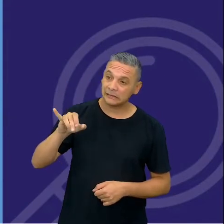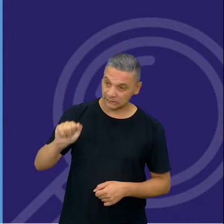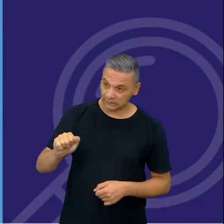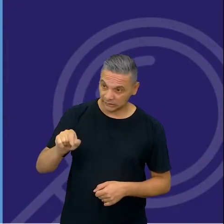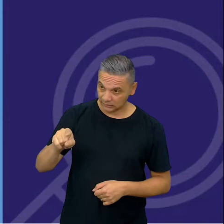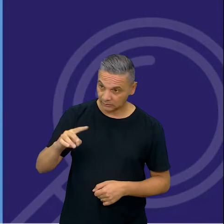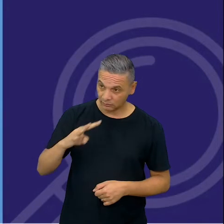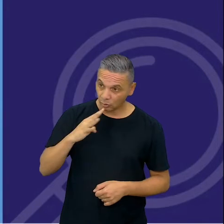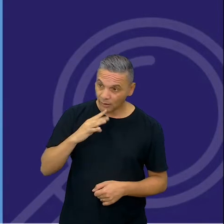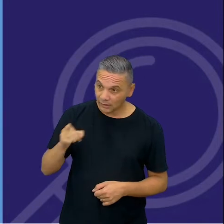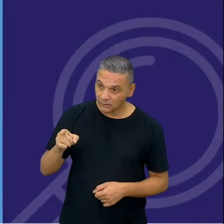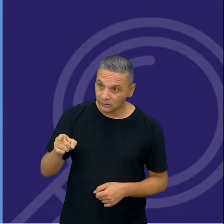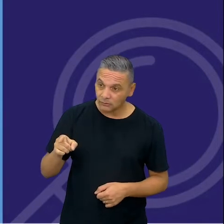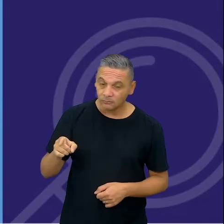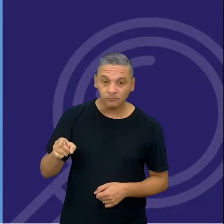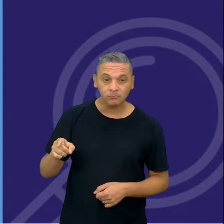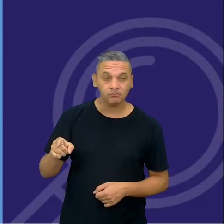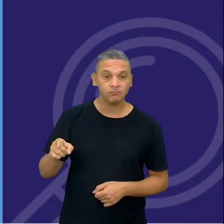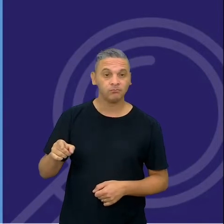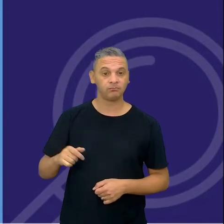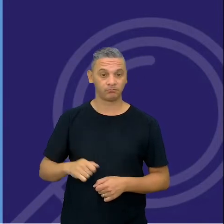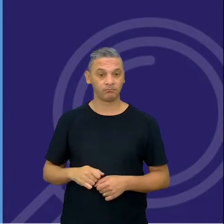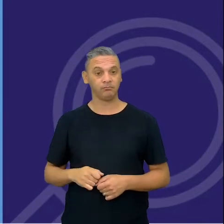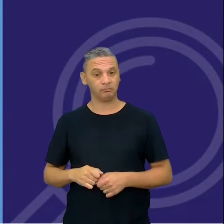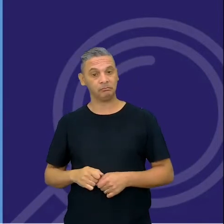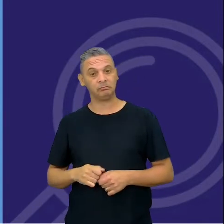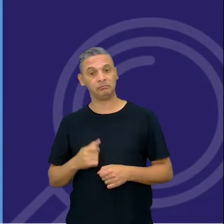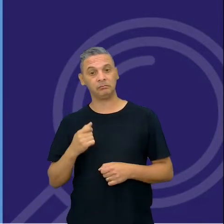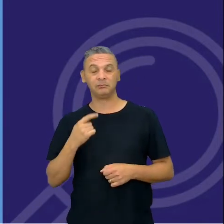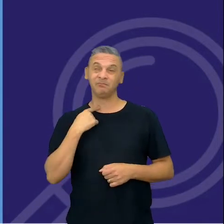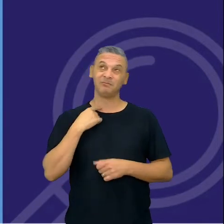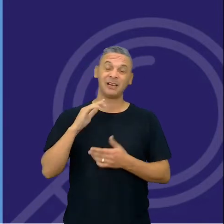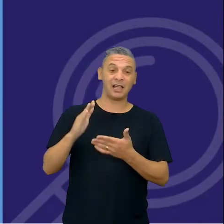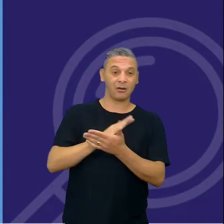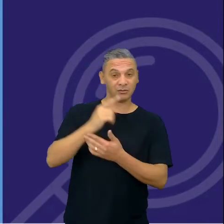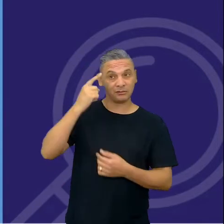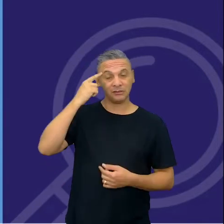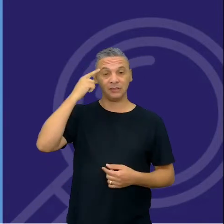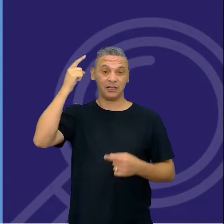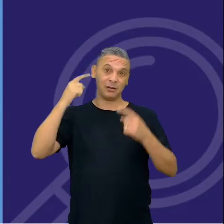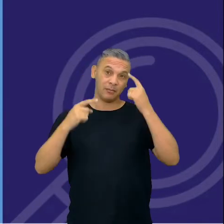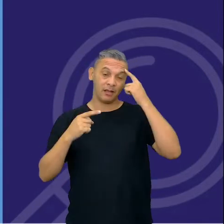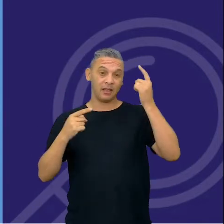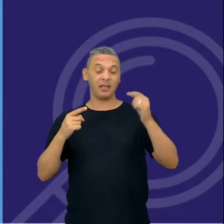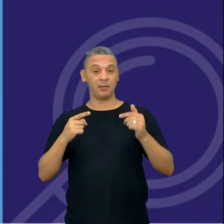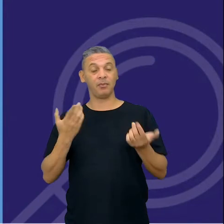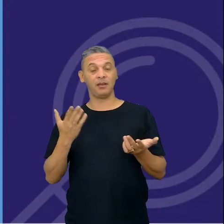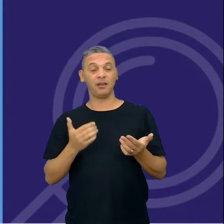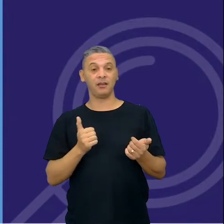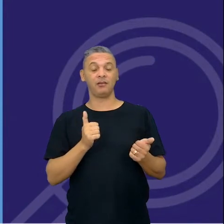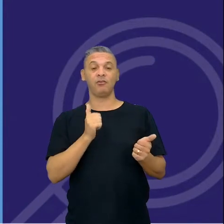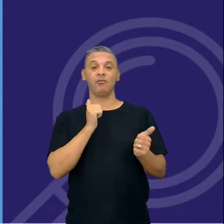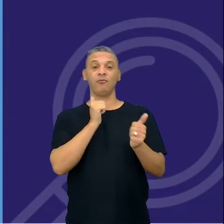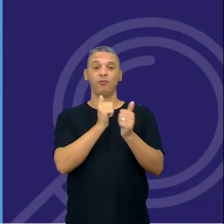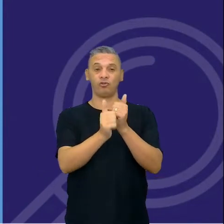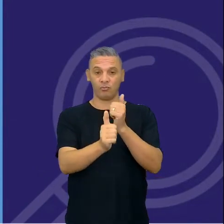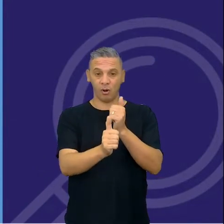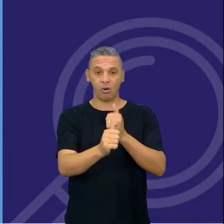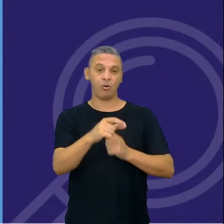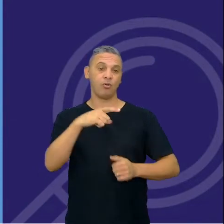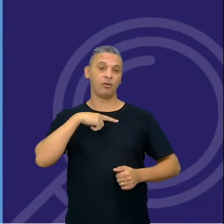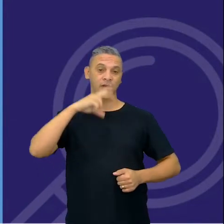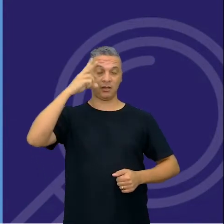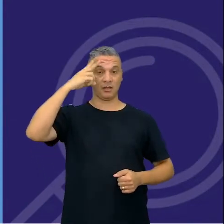primeira leitura denunciada. Alguns pode ser que se lembrem dos jogadores de futebol, que acho que é o que é mais